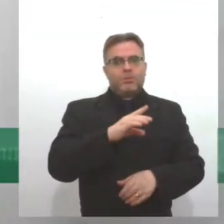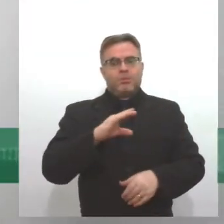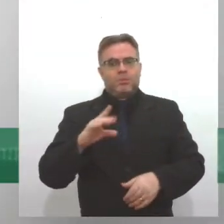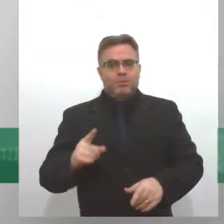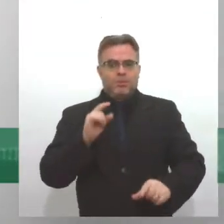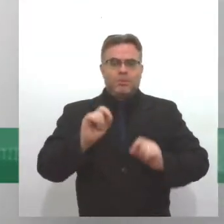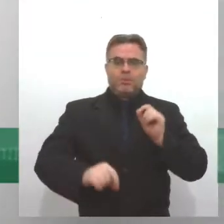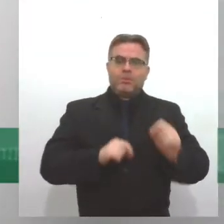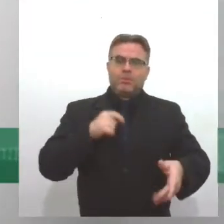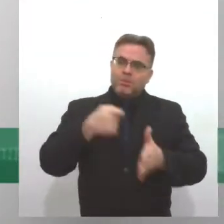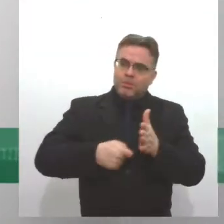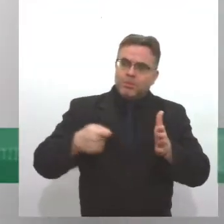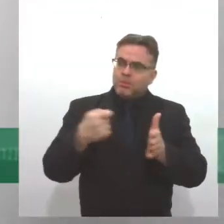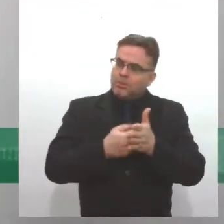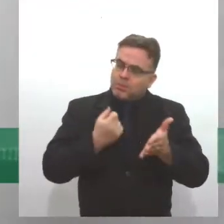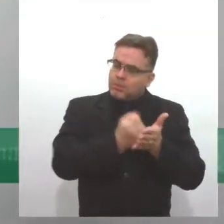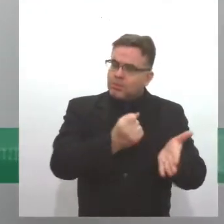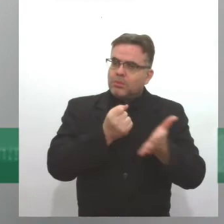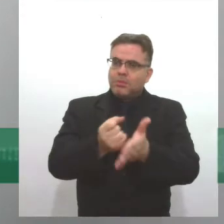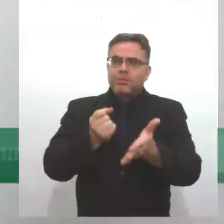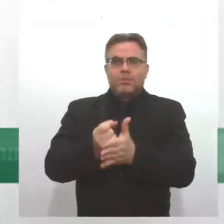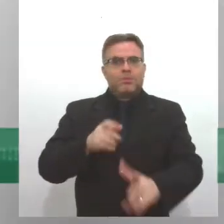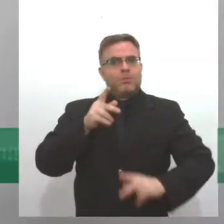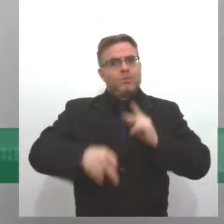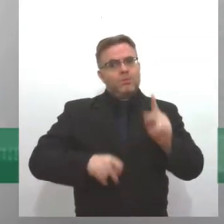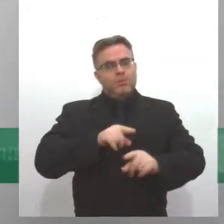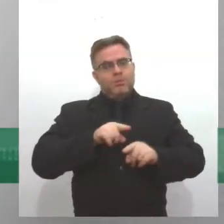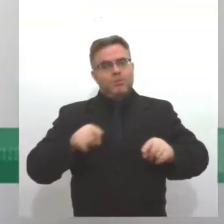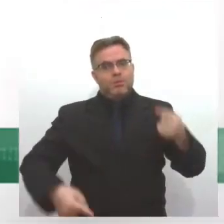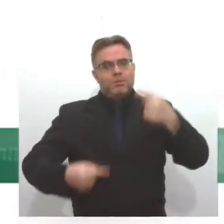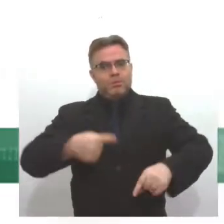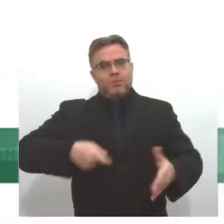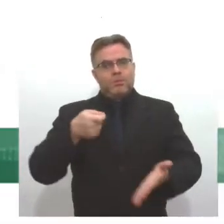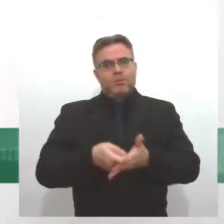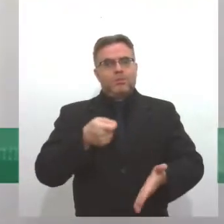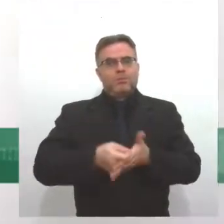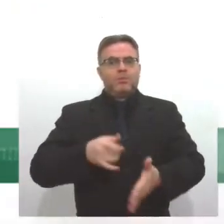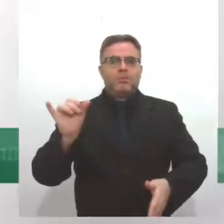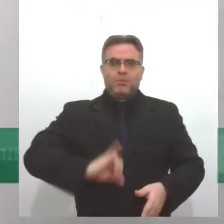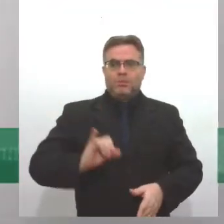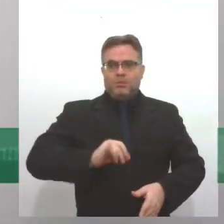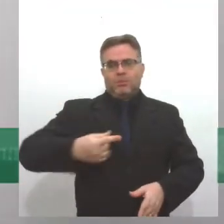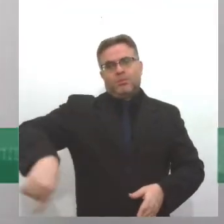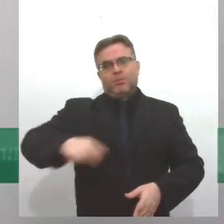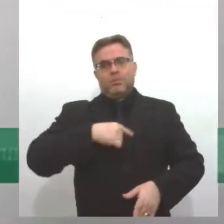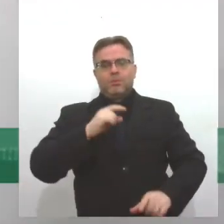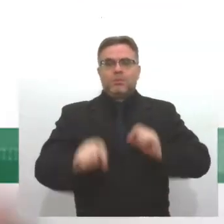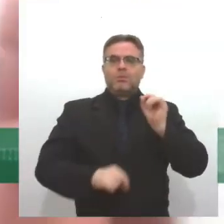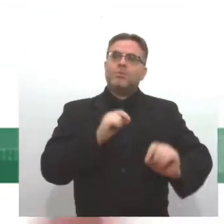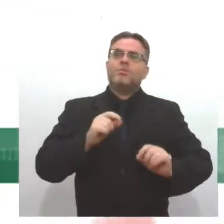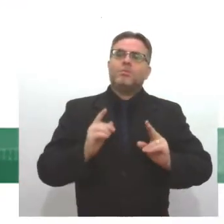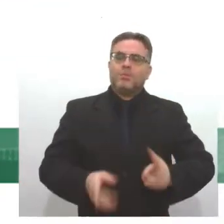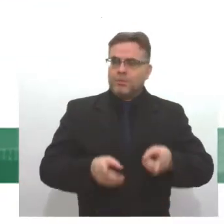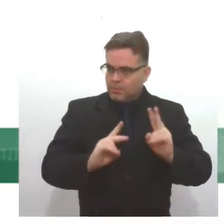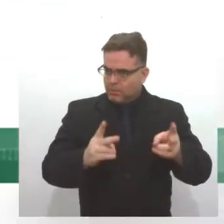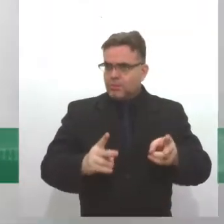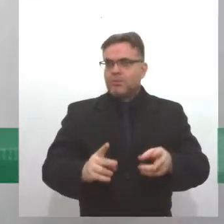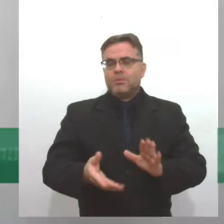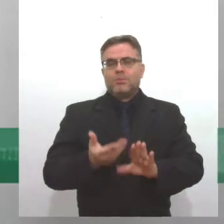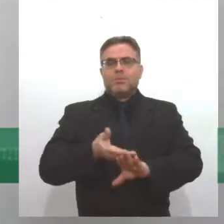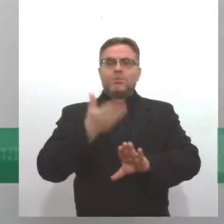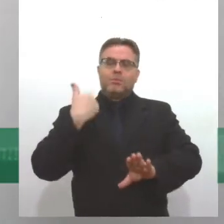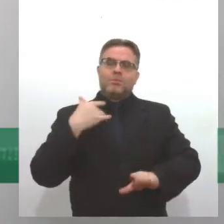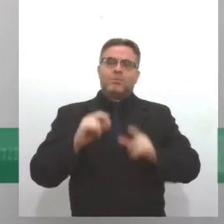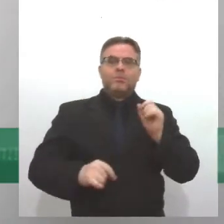para ajudar nosso povo cigano e inserir políticas públicas. muito importante inserir nosso povo em políticas públicas, uma vez que nosso povo calou